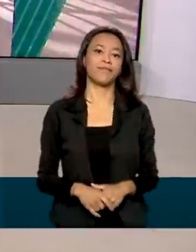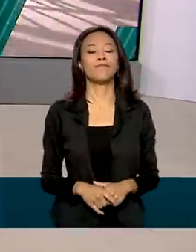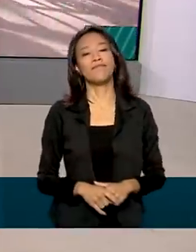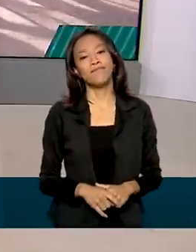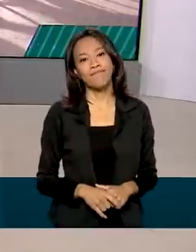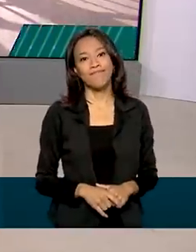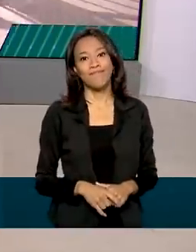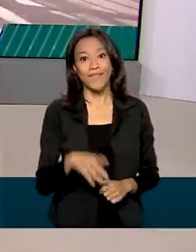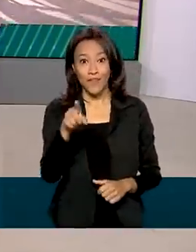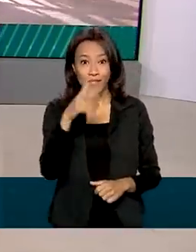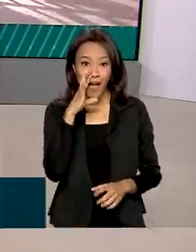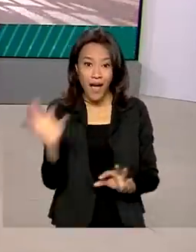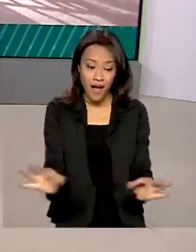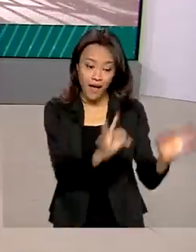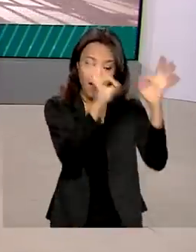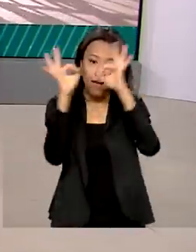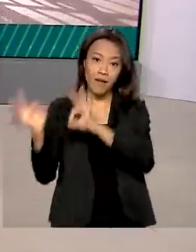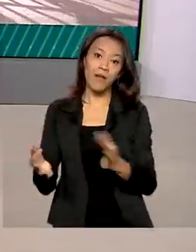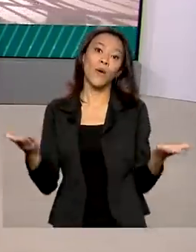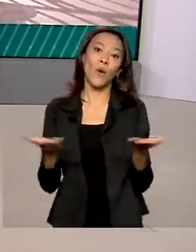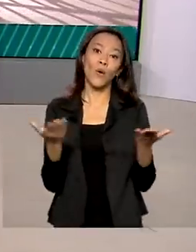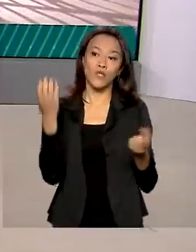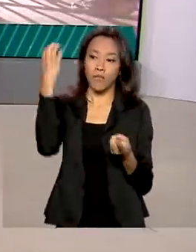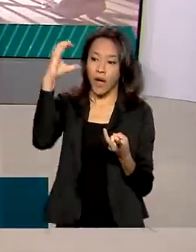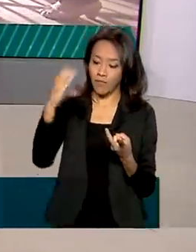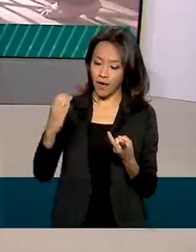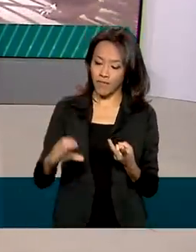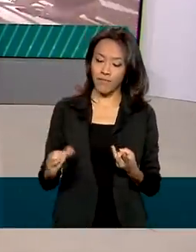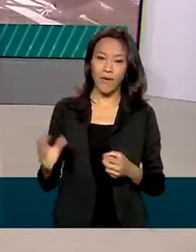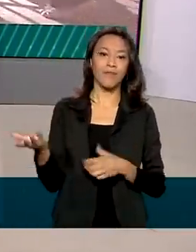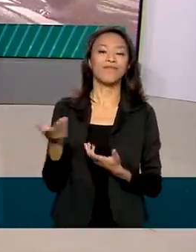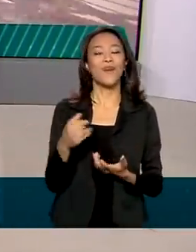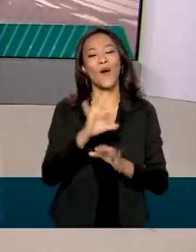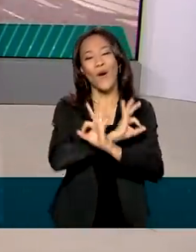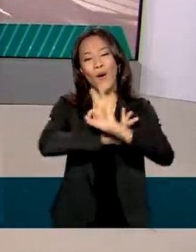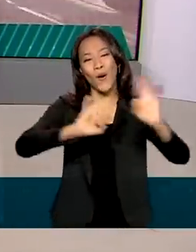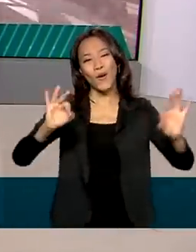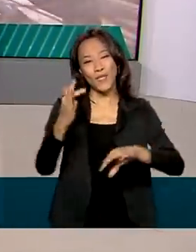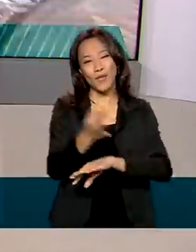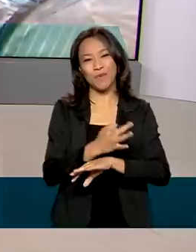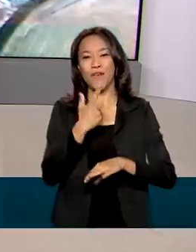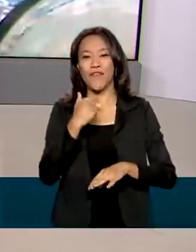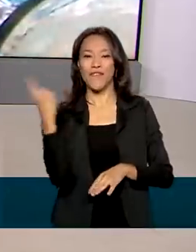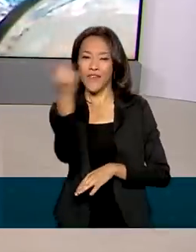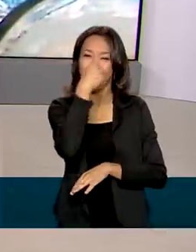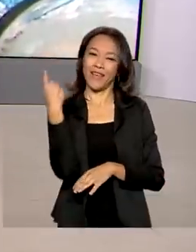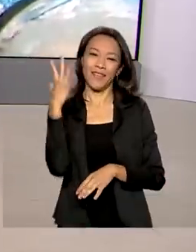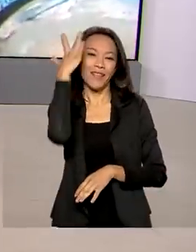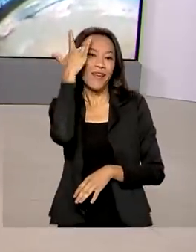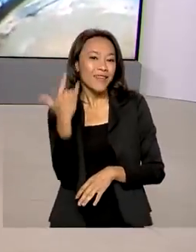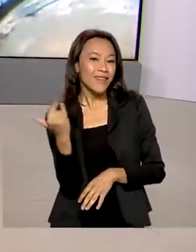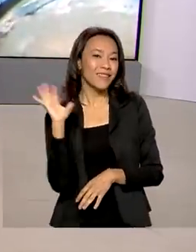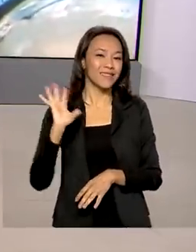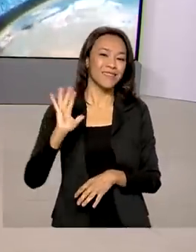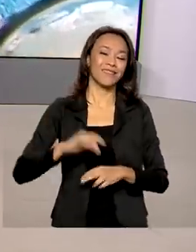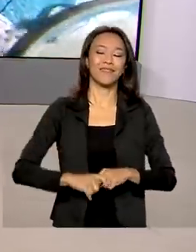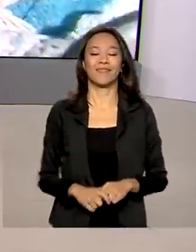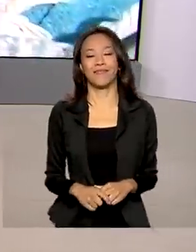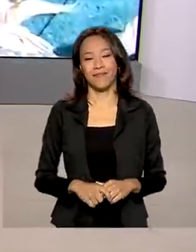As reportagens de hoje estão nas nossas redes sociais. Um ótimo feriado para você e até amanhã. Tchau, tchau.